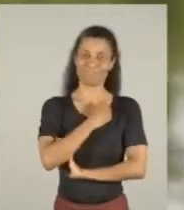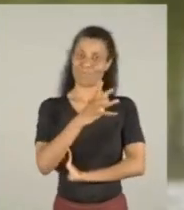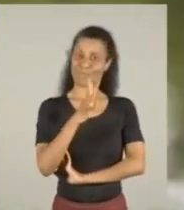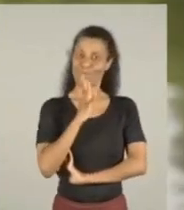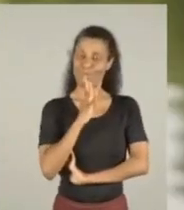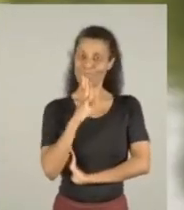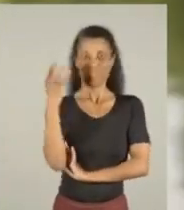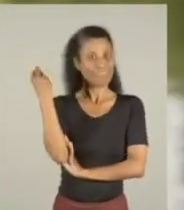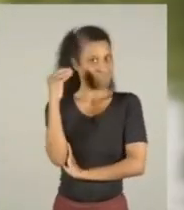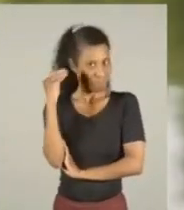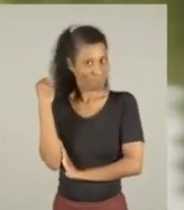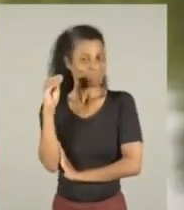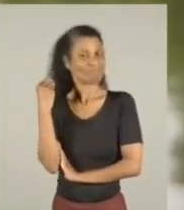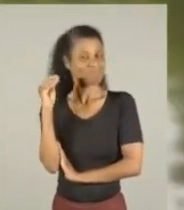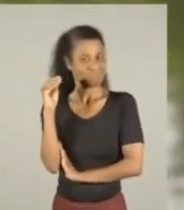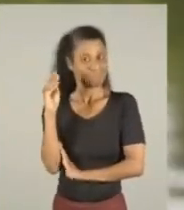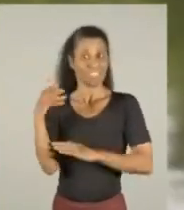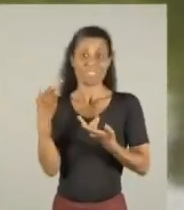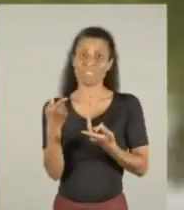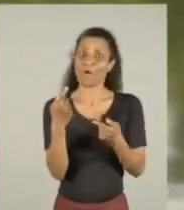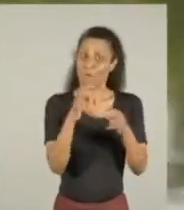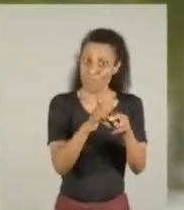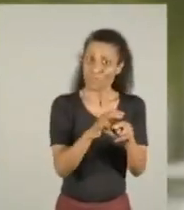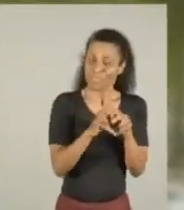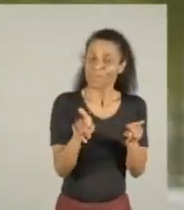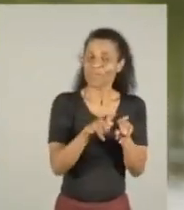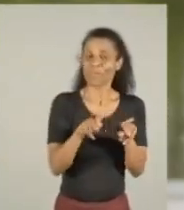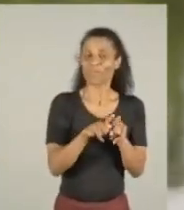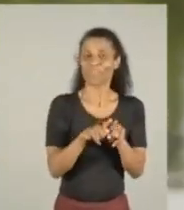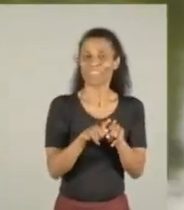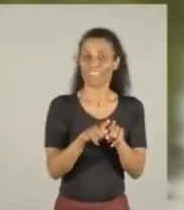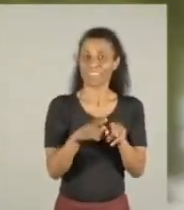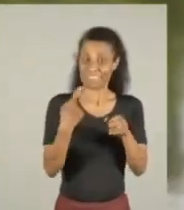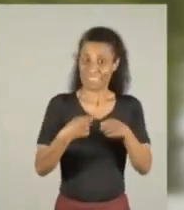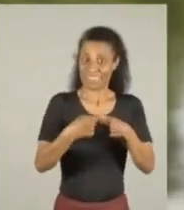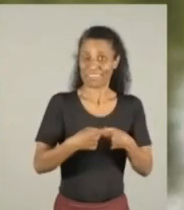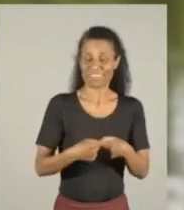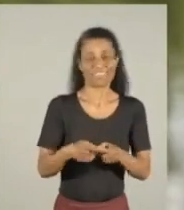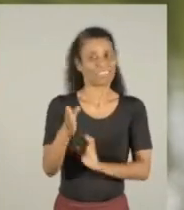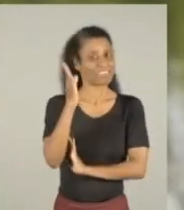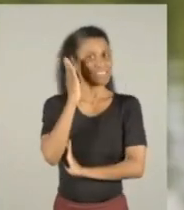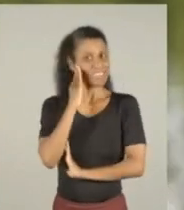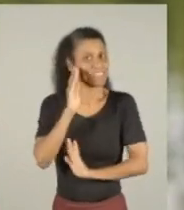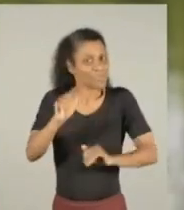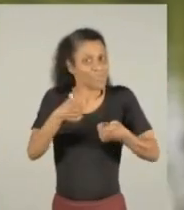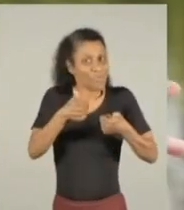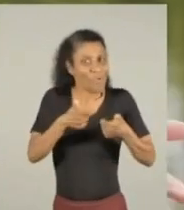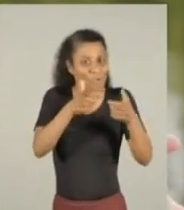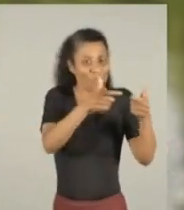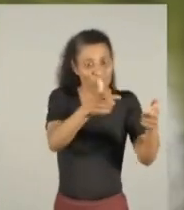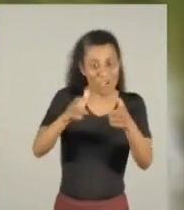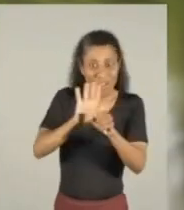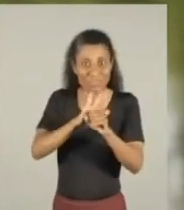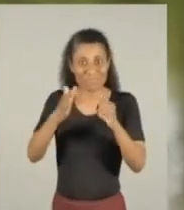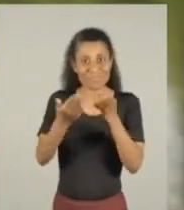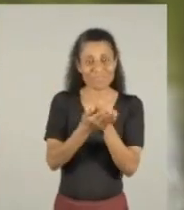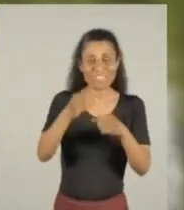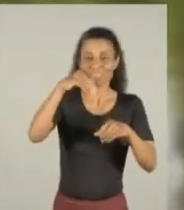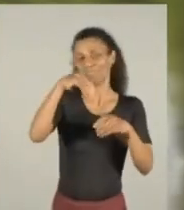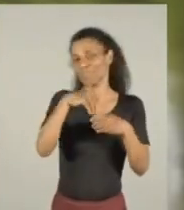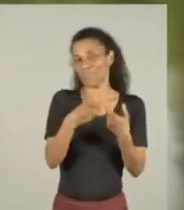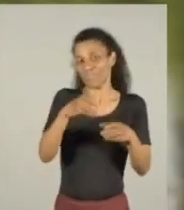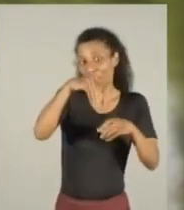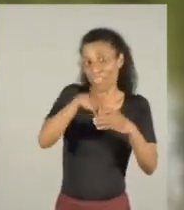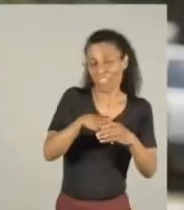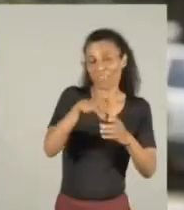Melo conhece Porto Alegre como poucos. E é justamente por conhecer tão bem a cidade, que ele sabe que não dá para governar para todos os bairros de